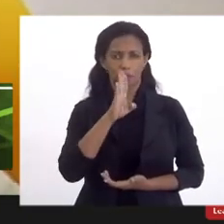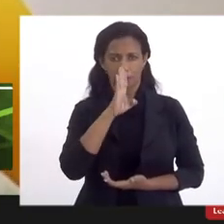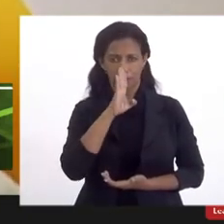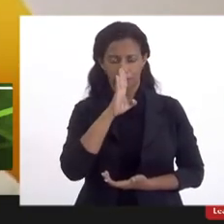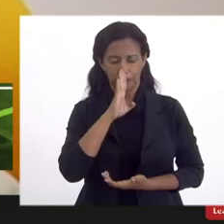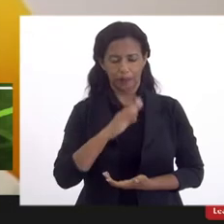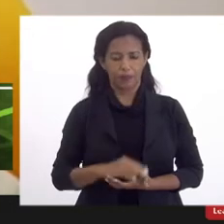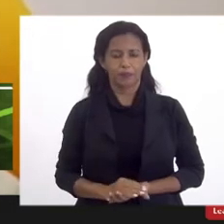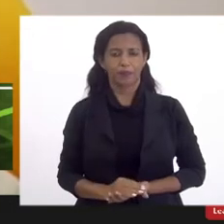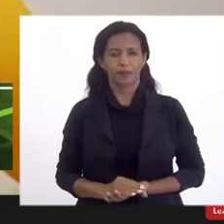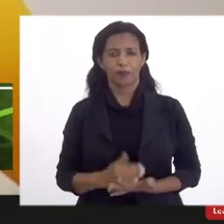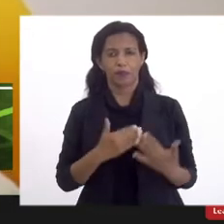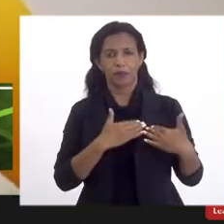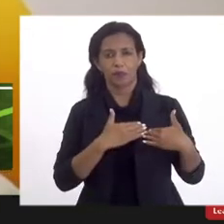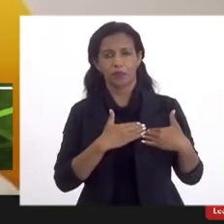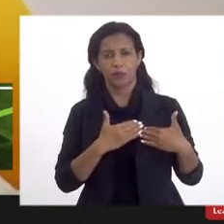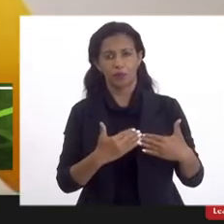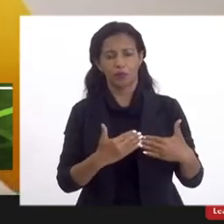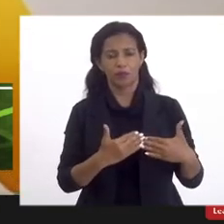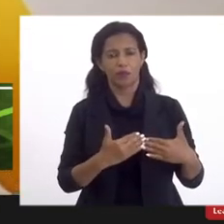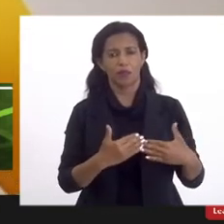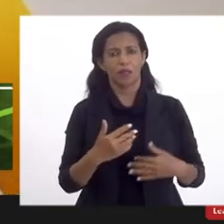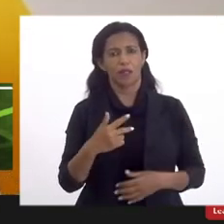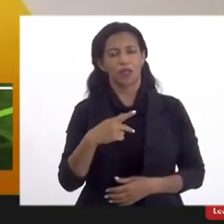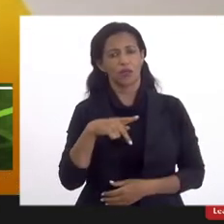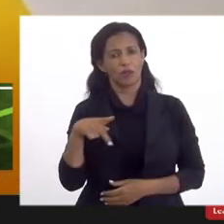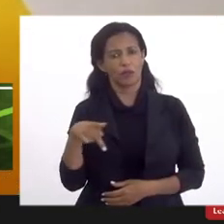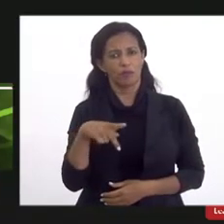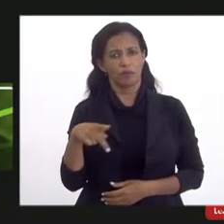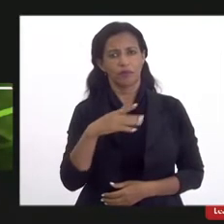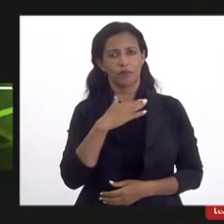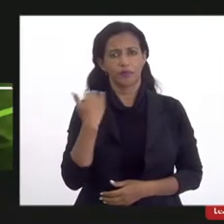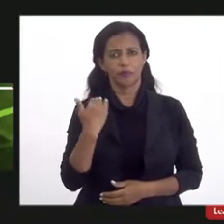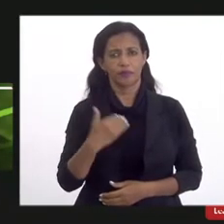homenagem posta à professora Maria Felisberta Trindade.